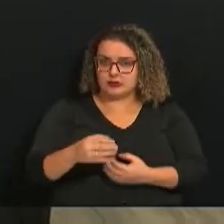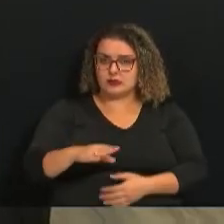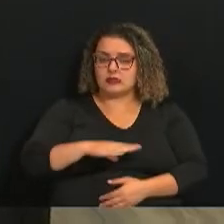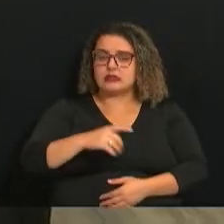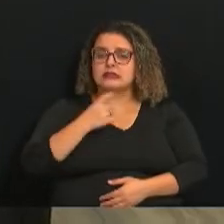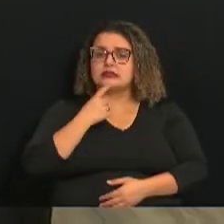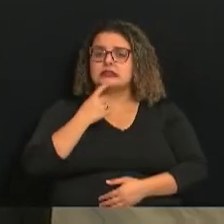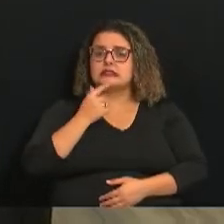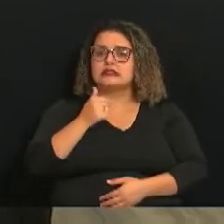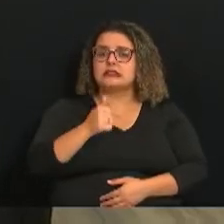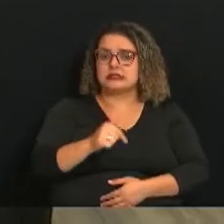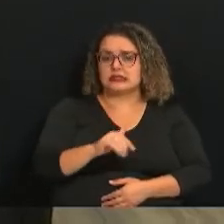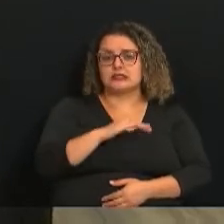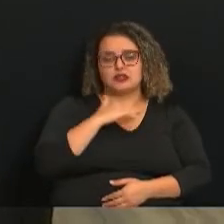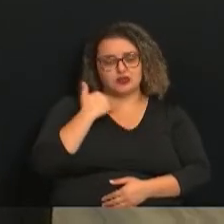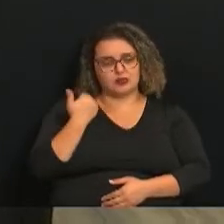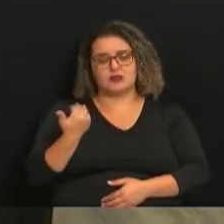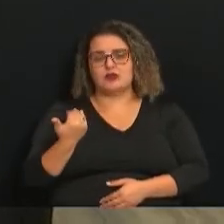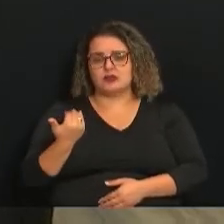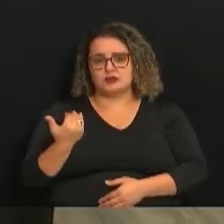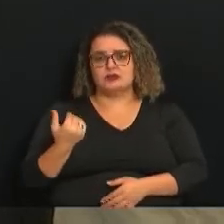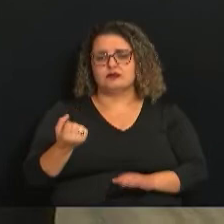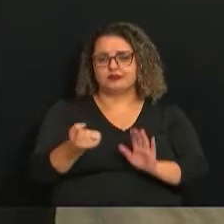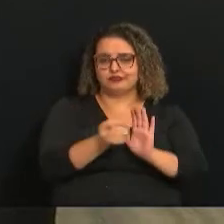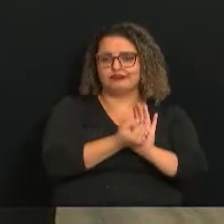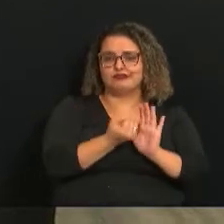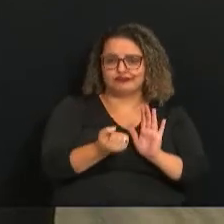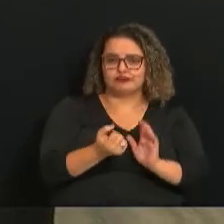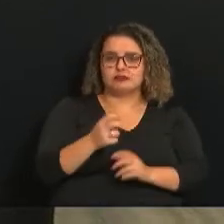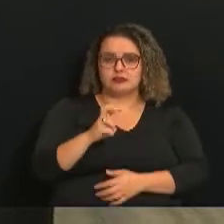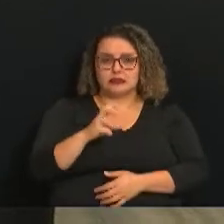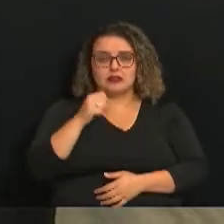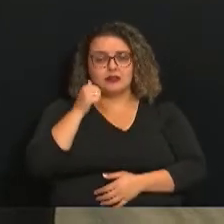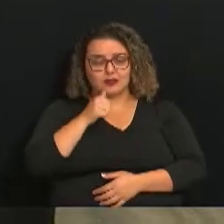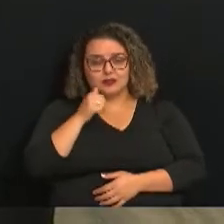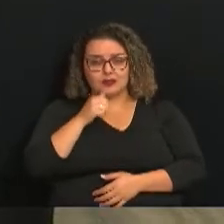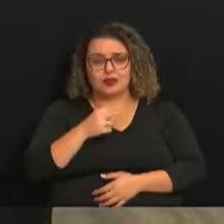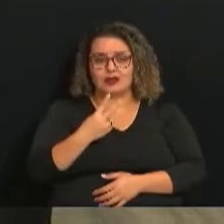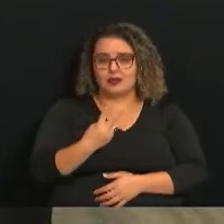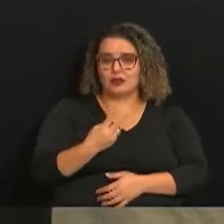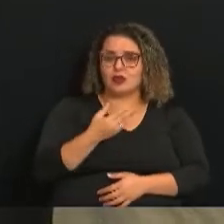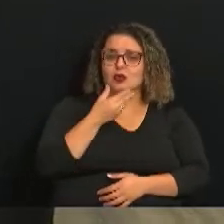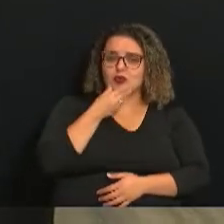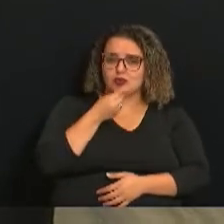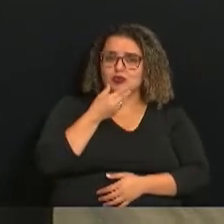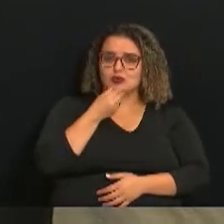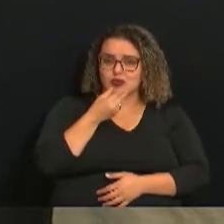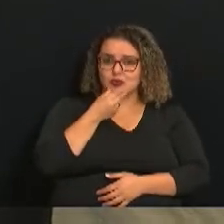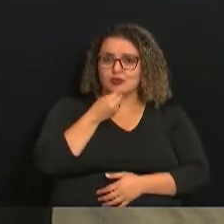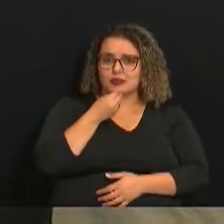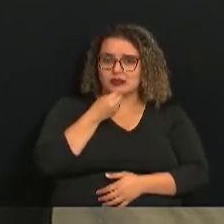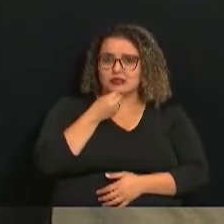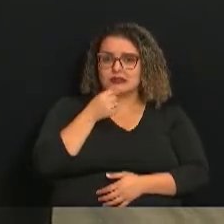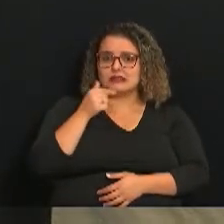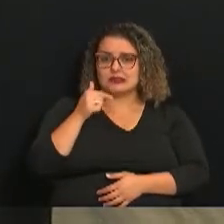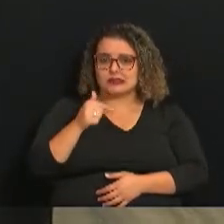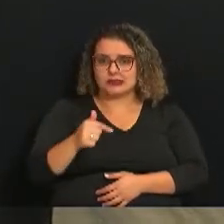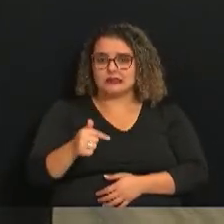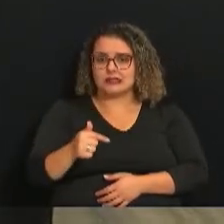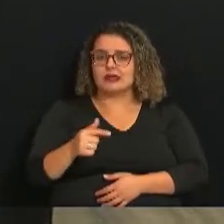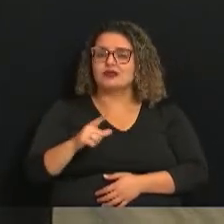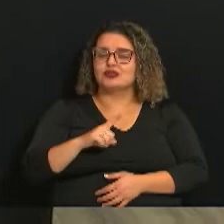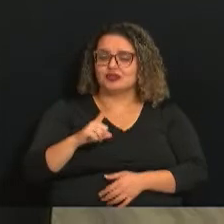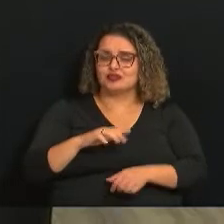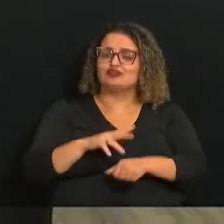sete óbitos foram registrados, cinco mulheres e dois homens. As sete pessoas tinham comorbidades.